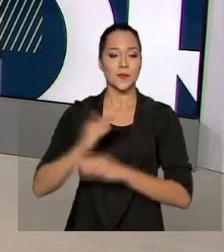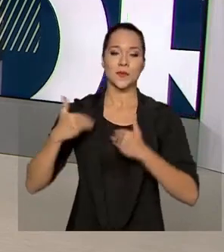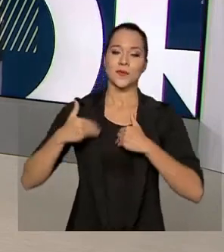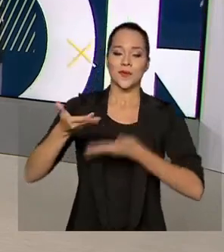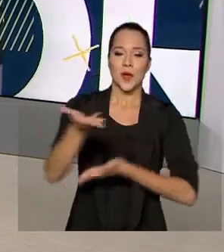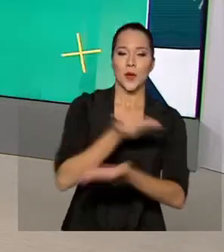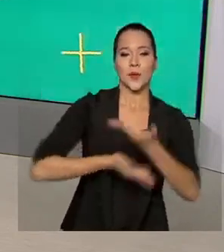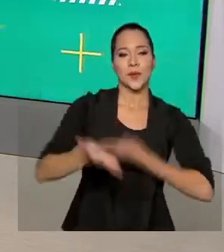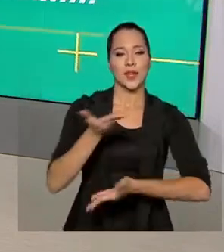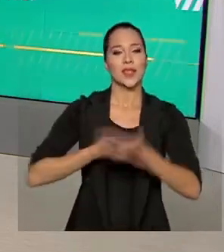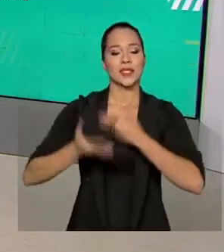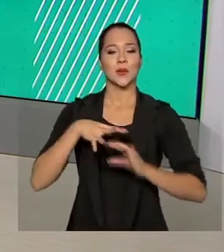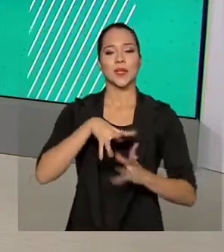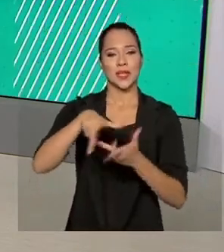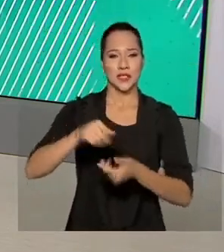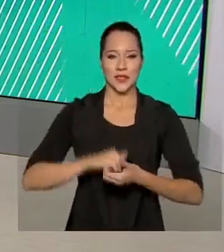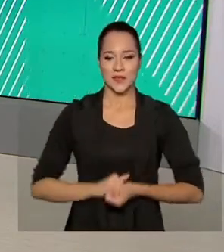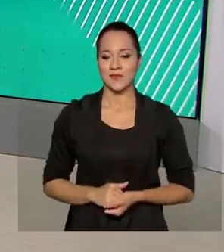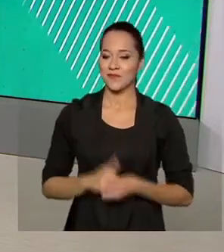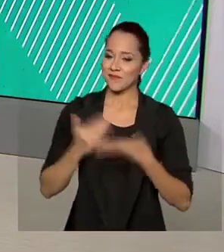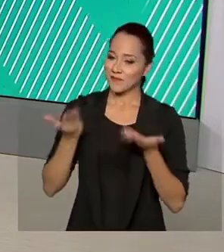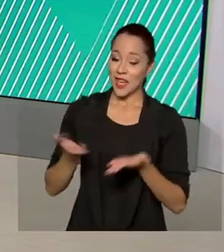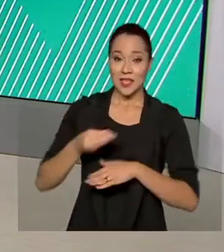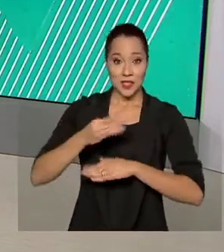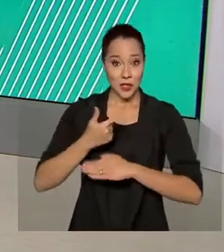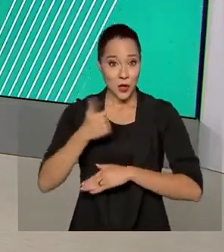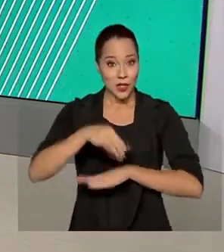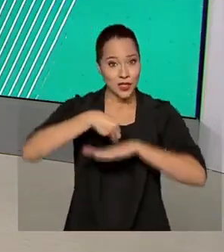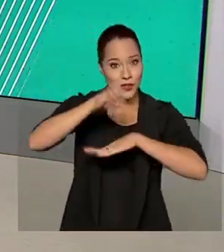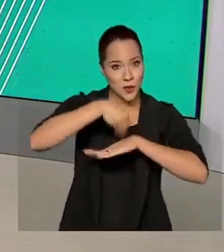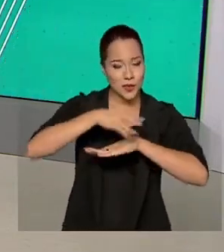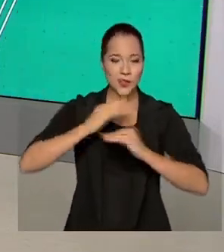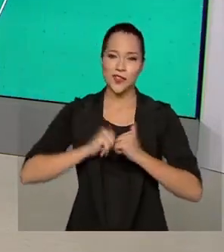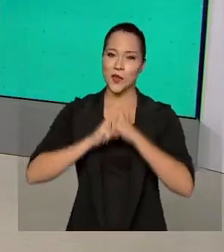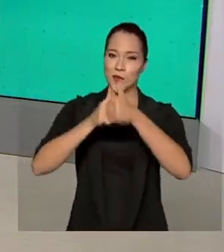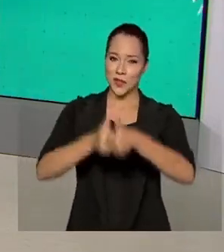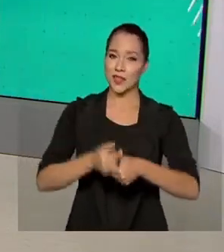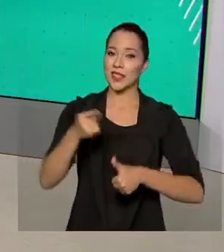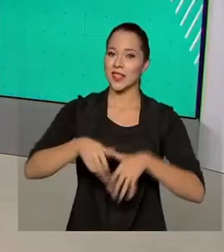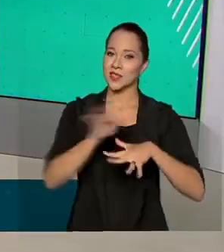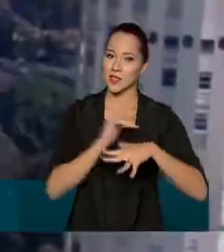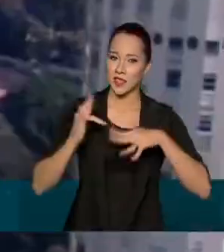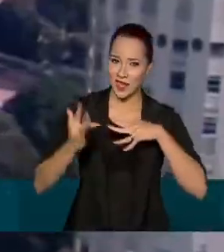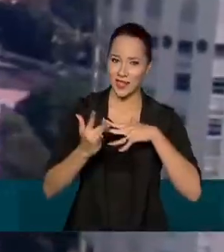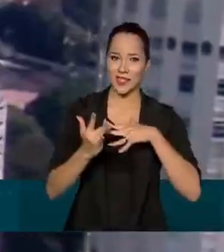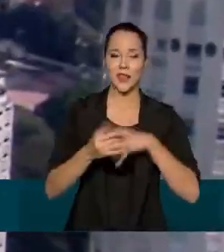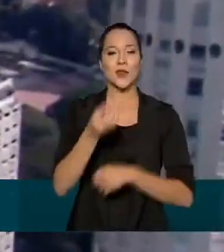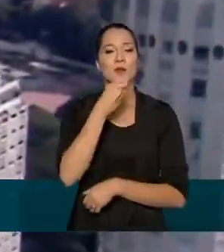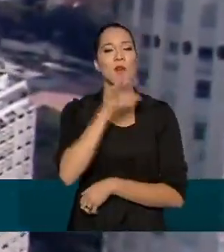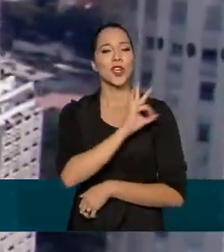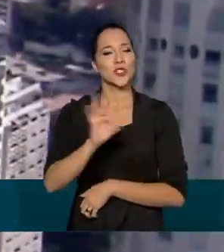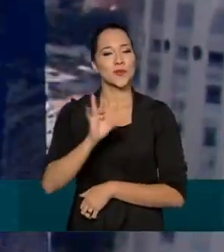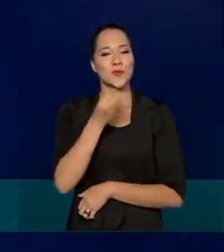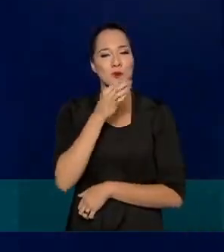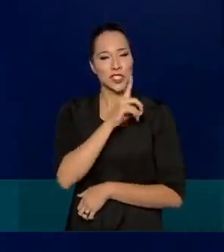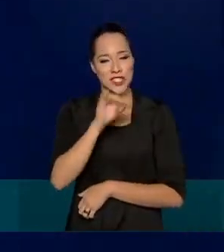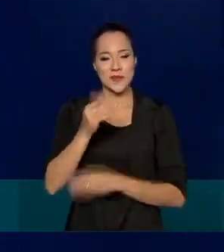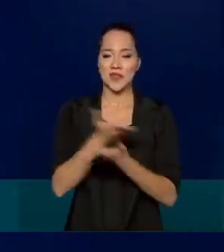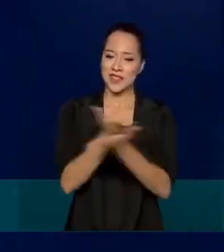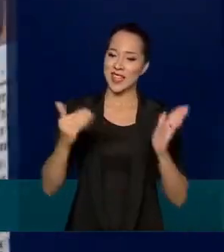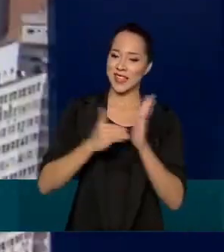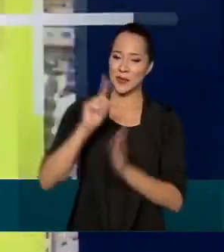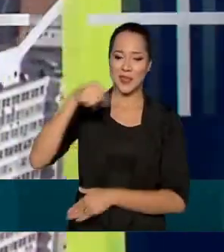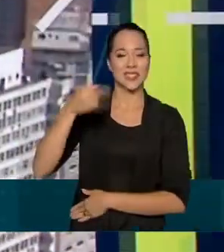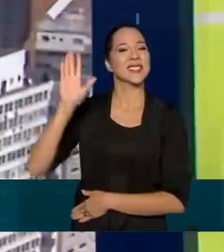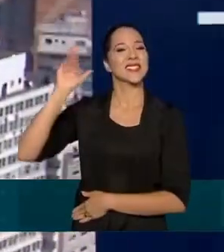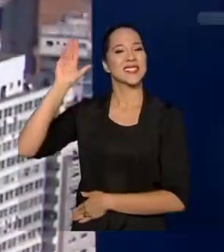à cooperação internacional. Essas e outras informações você confere nas nossas redes sociais. Um ótimo dia para você e